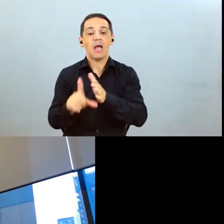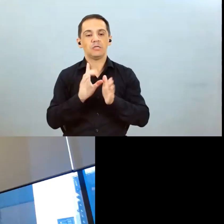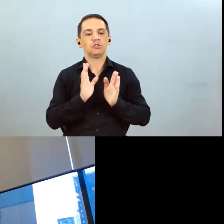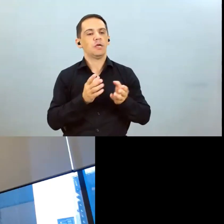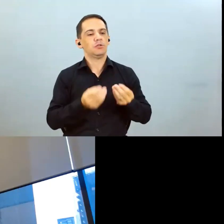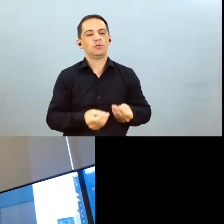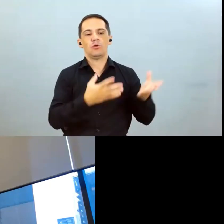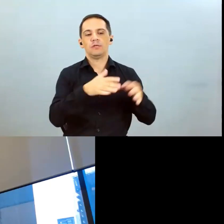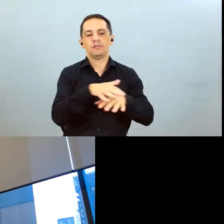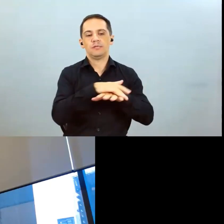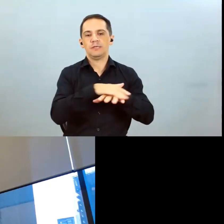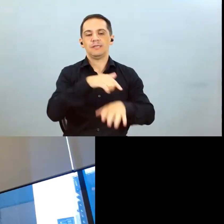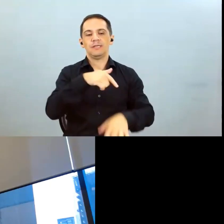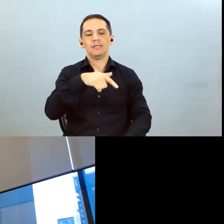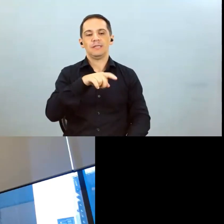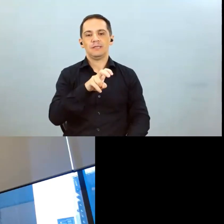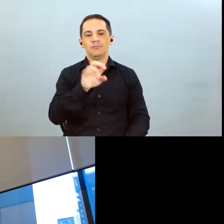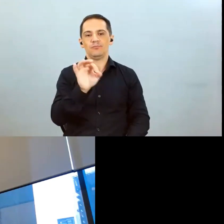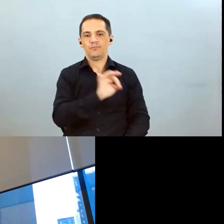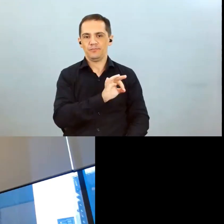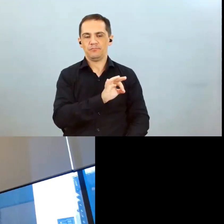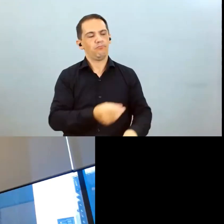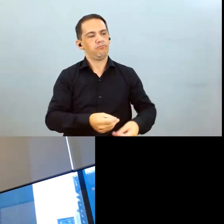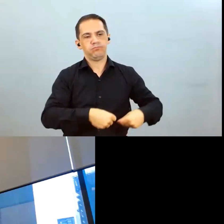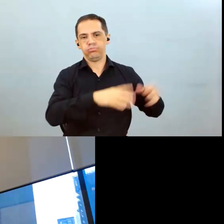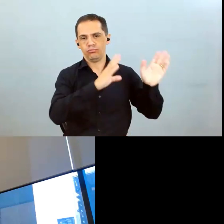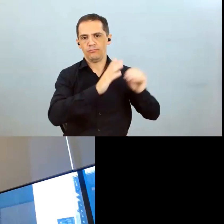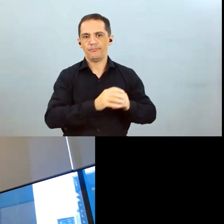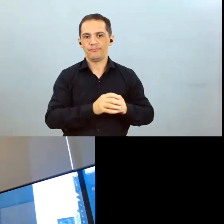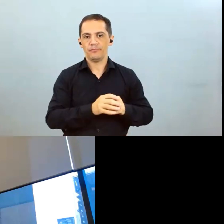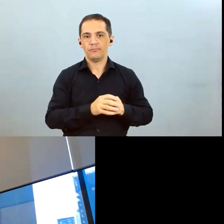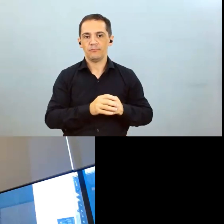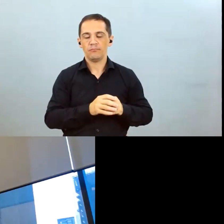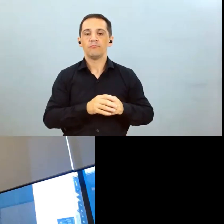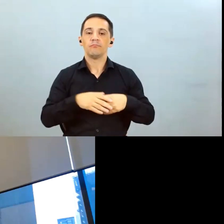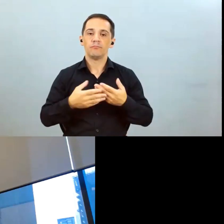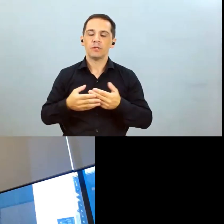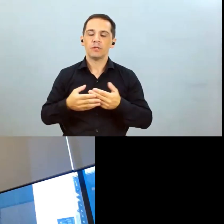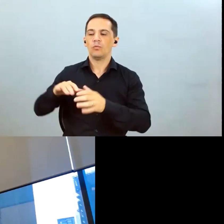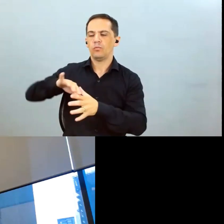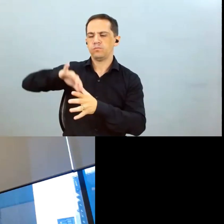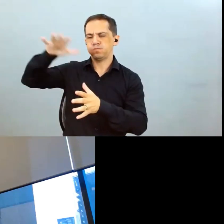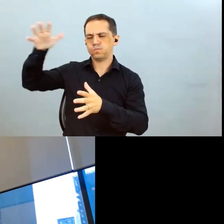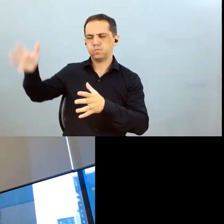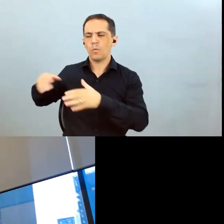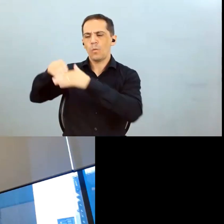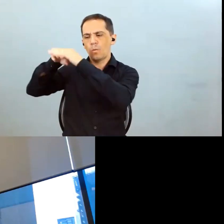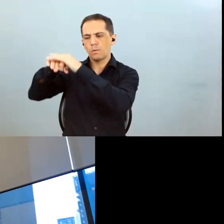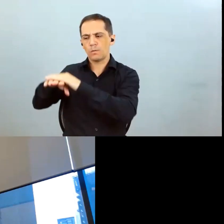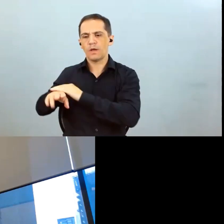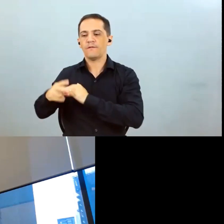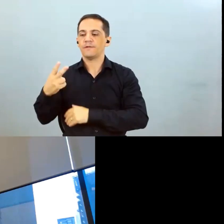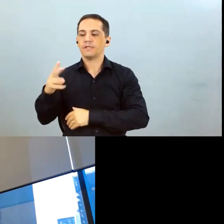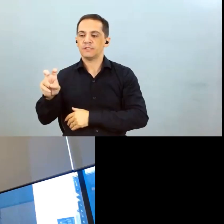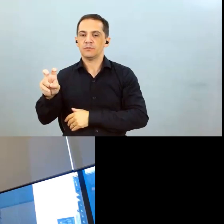soja está entregue vai ser entregue e aí então esse saldo a gente consegue manter no armazém concomitante com a colheita do milho